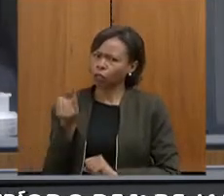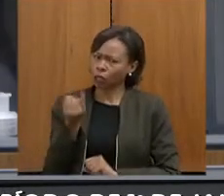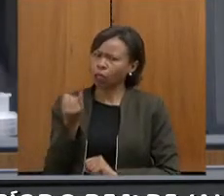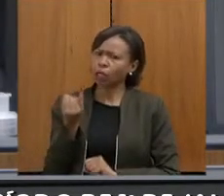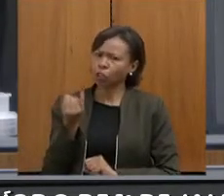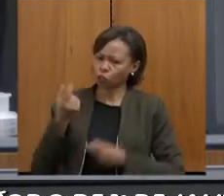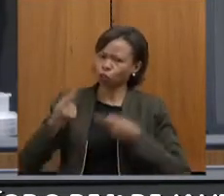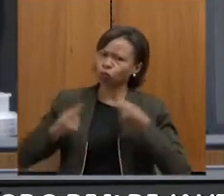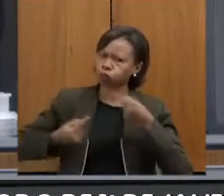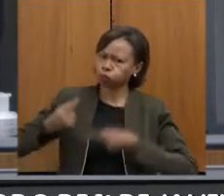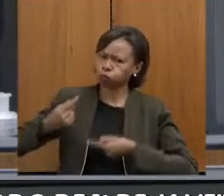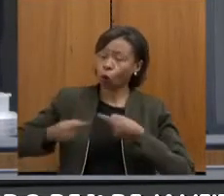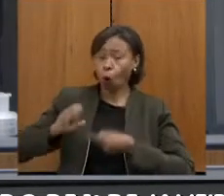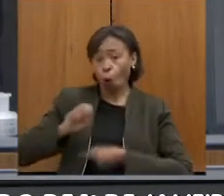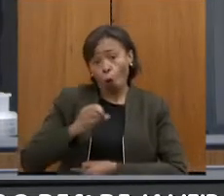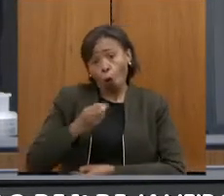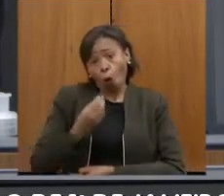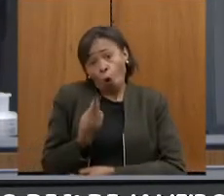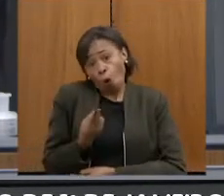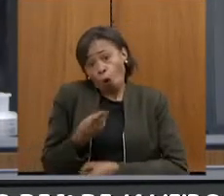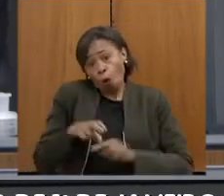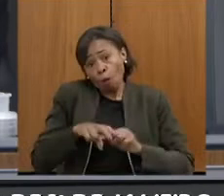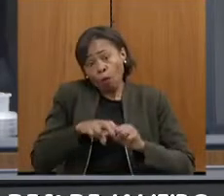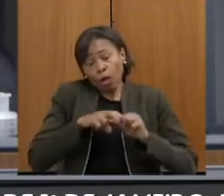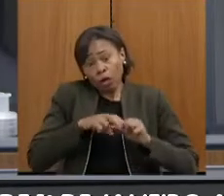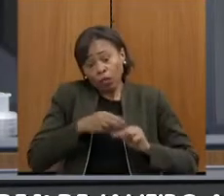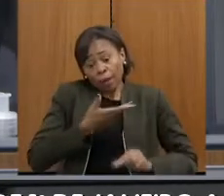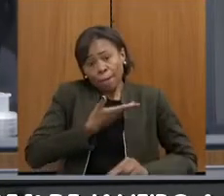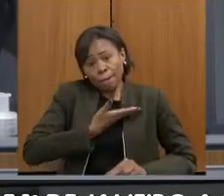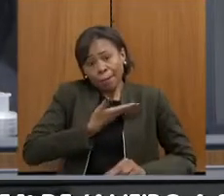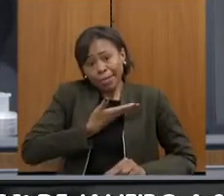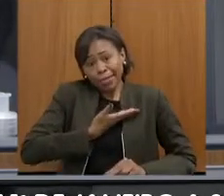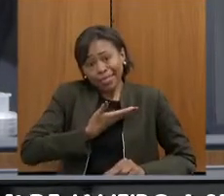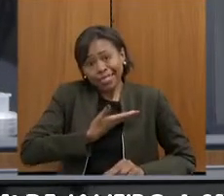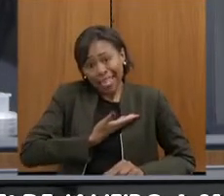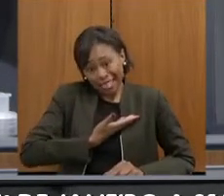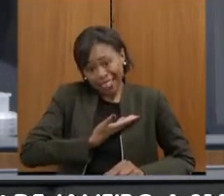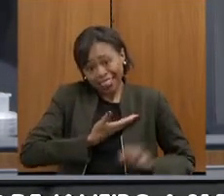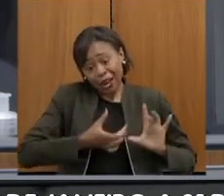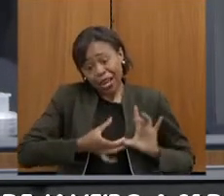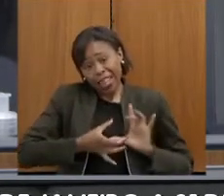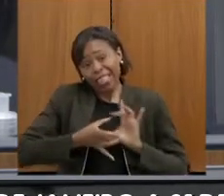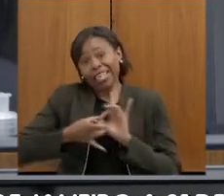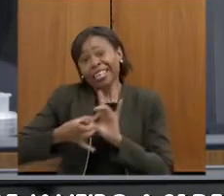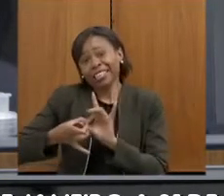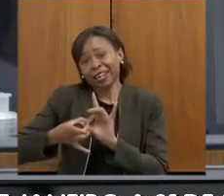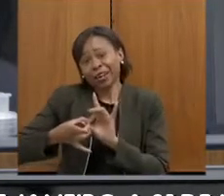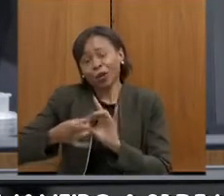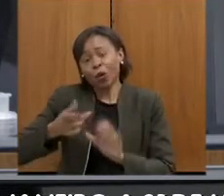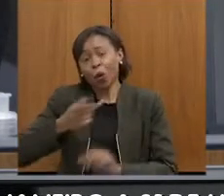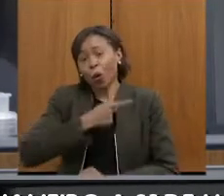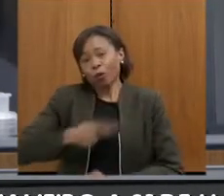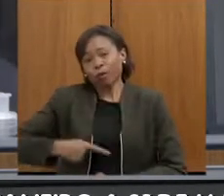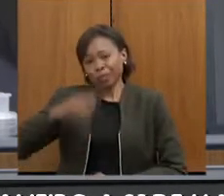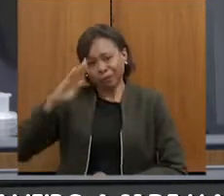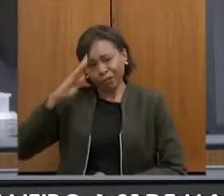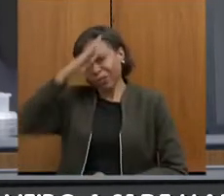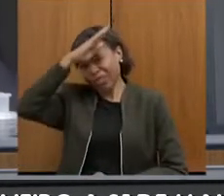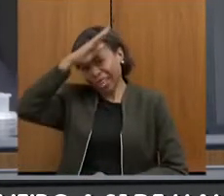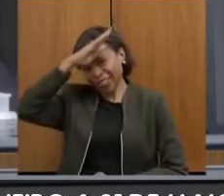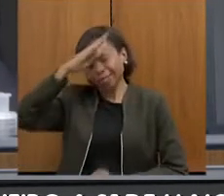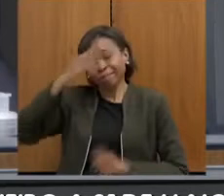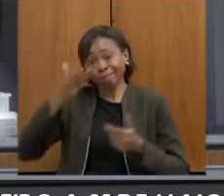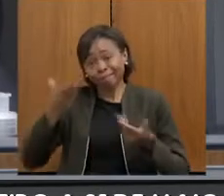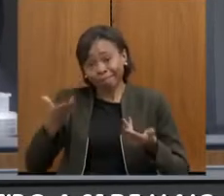pela profunda amizade e ligação política que ele tem com o presidente Bolsonaro, ele poderia ter um